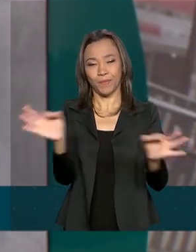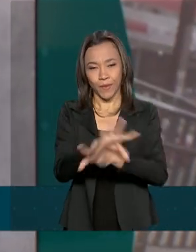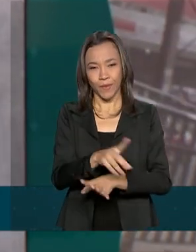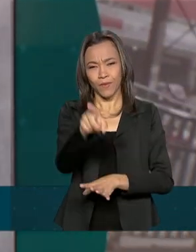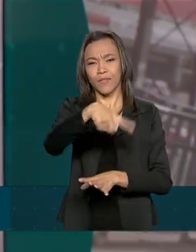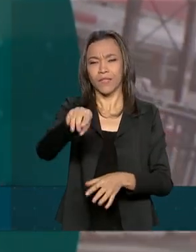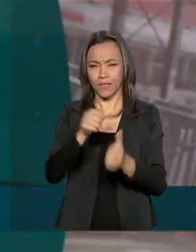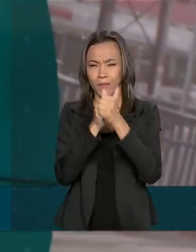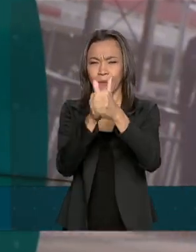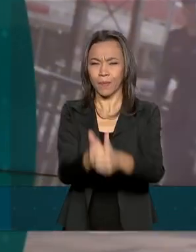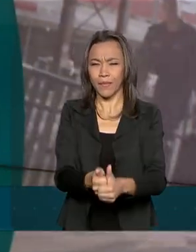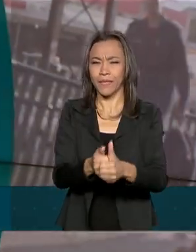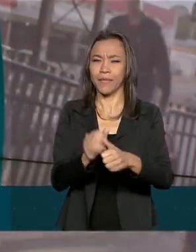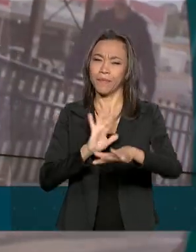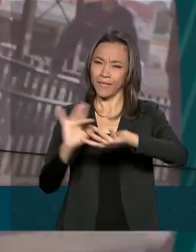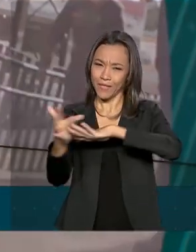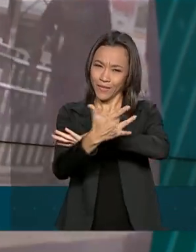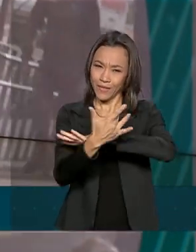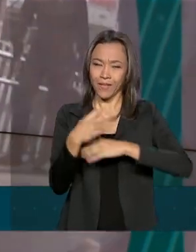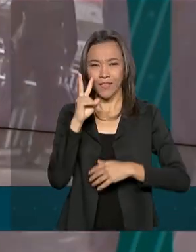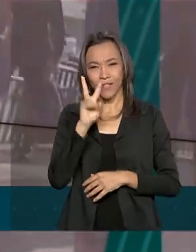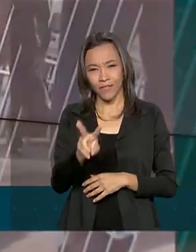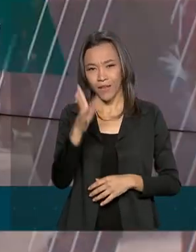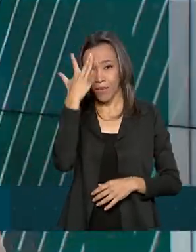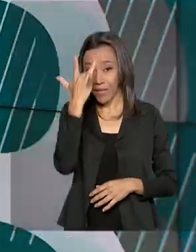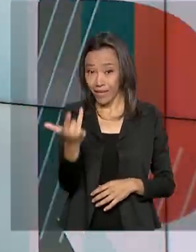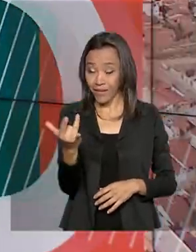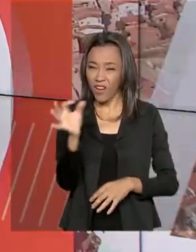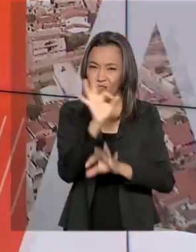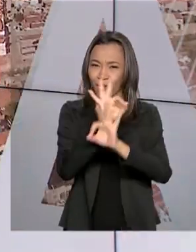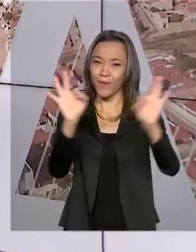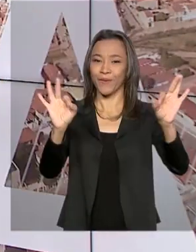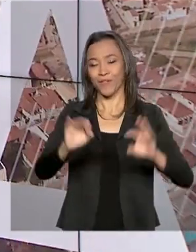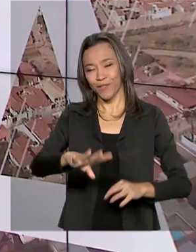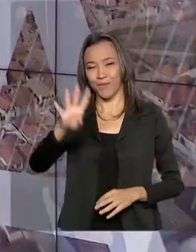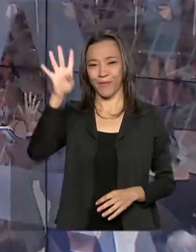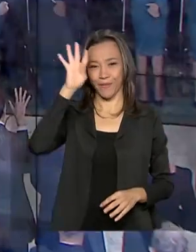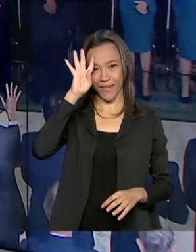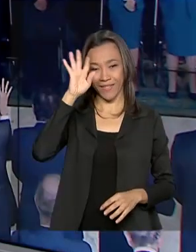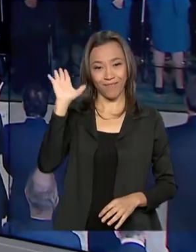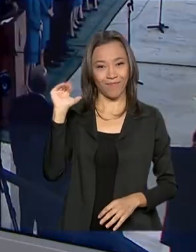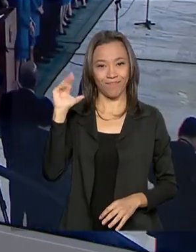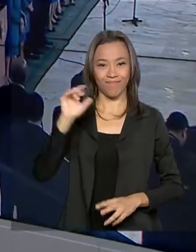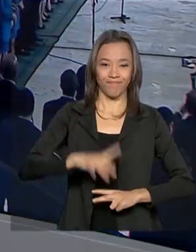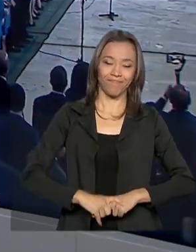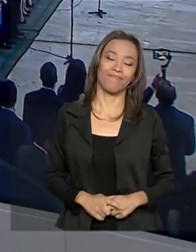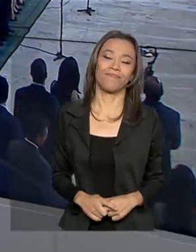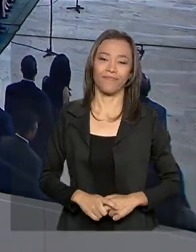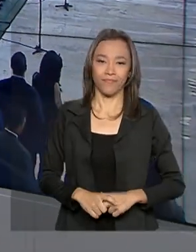Nos acompanhe também pelas redes sociais. A gente se vê amanhã. Ótima quarta-feira para você. Tchau, tchau.